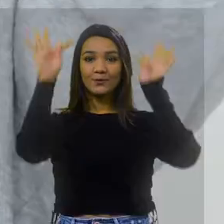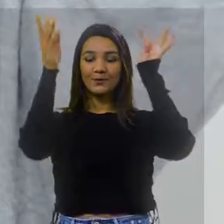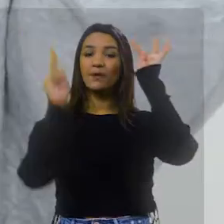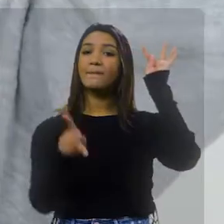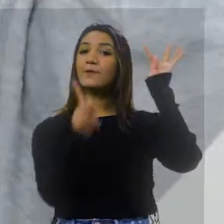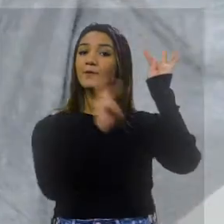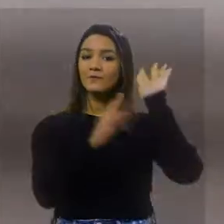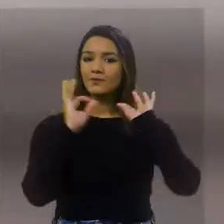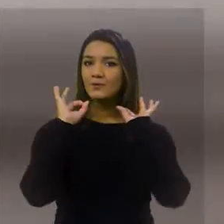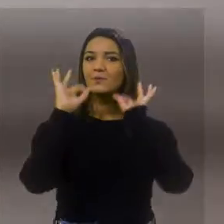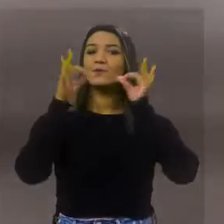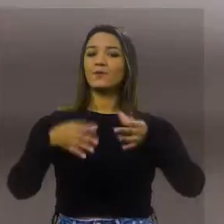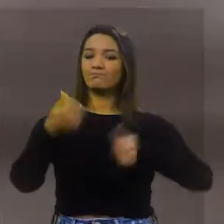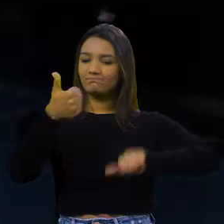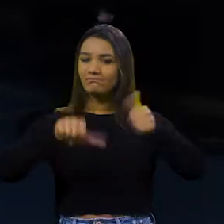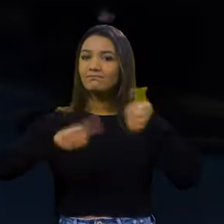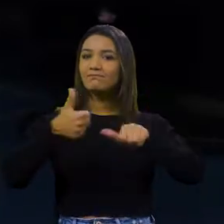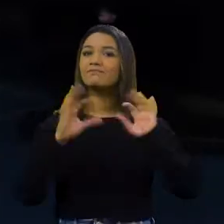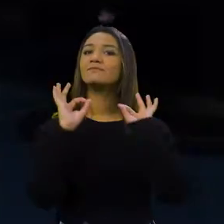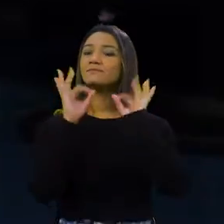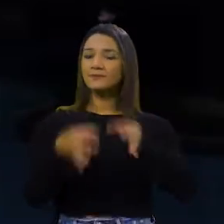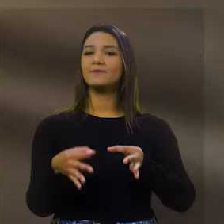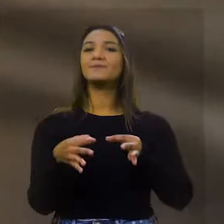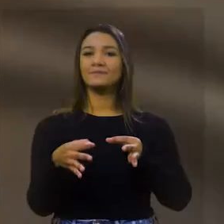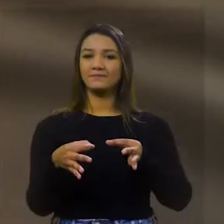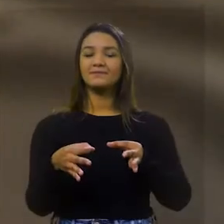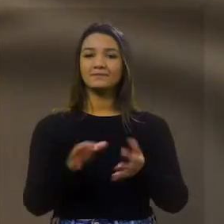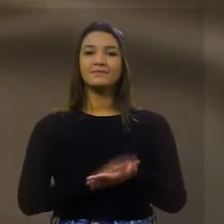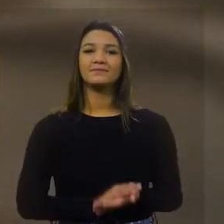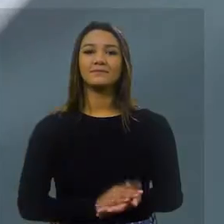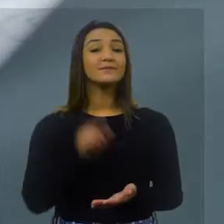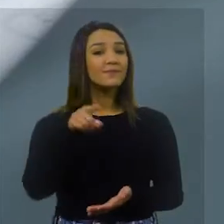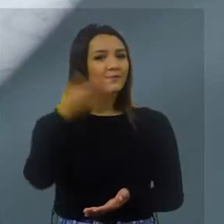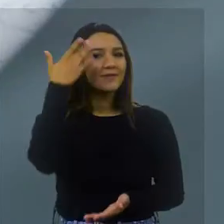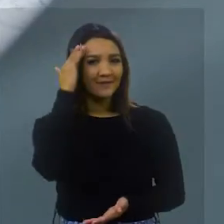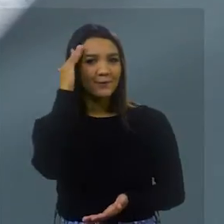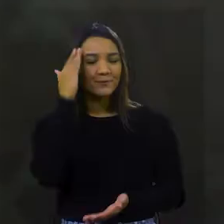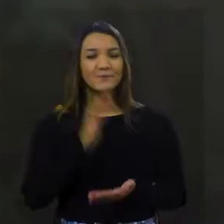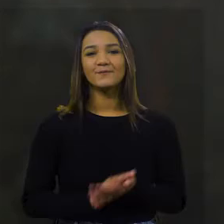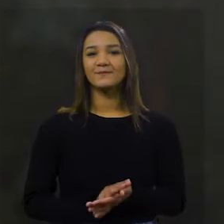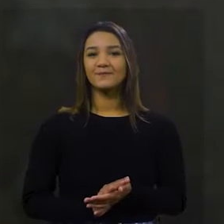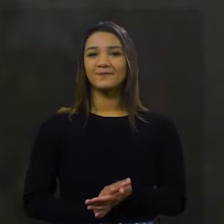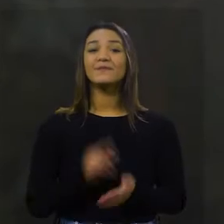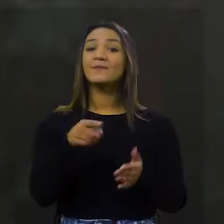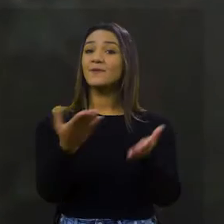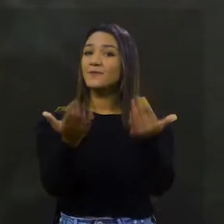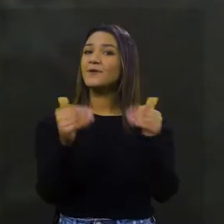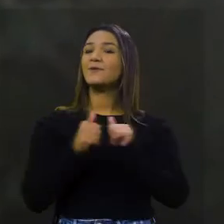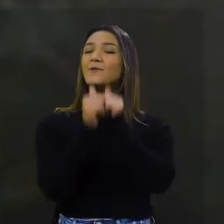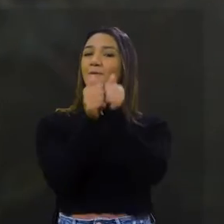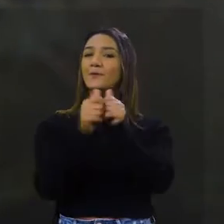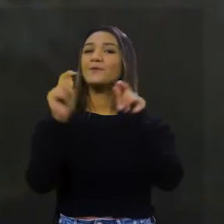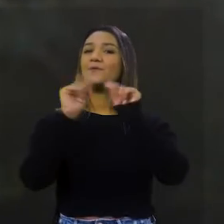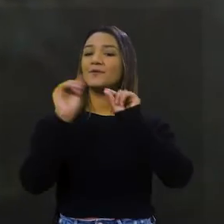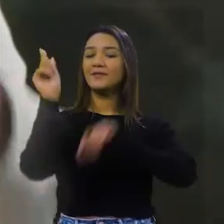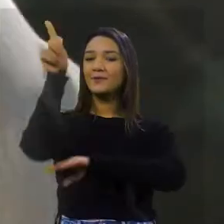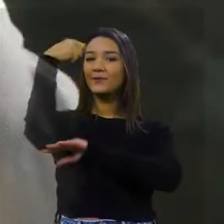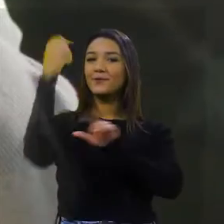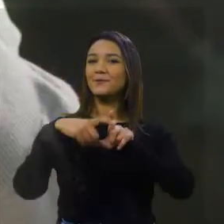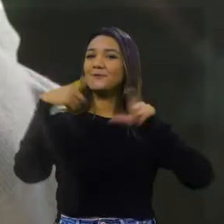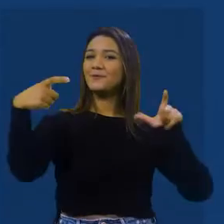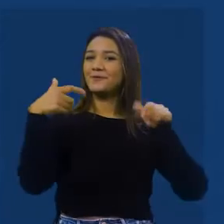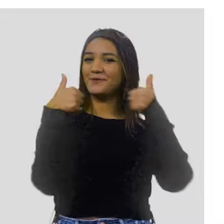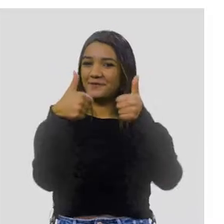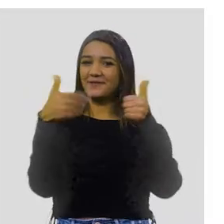corpo técnico e profissionais para se somarem à rede de professores. Entendeu? Vem comigo fazer o Rio Grande um gigante.